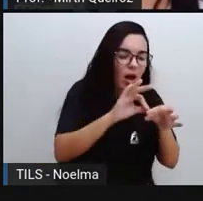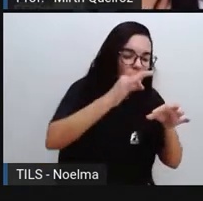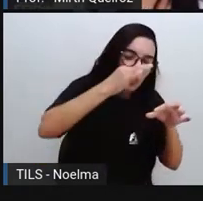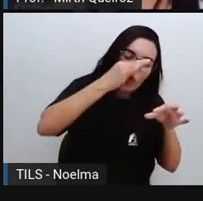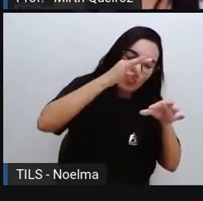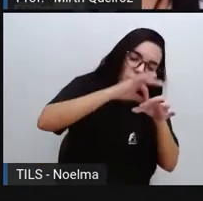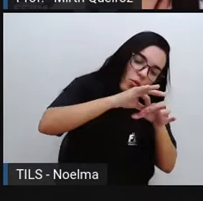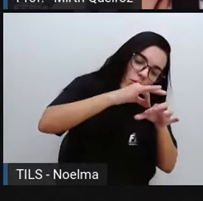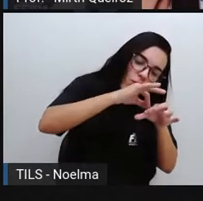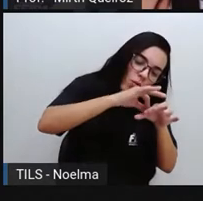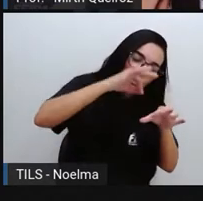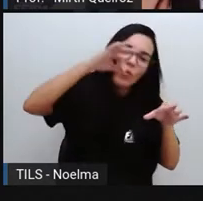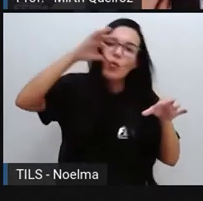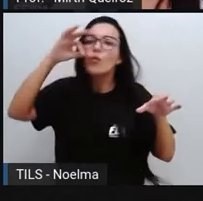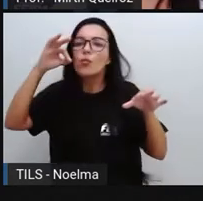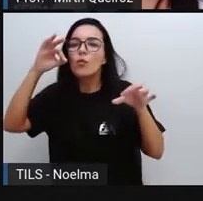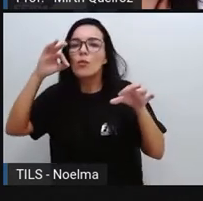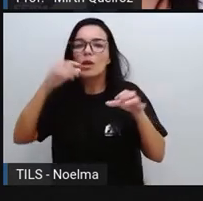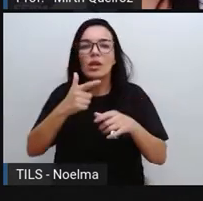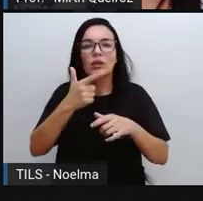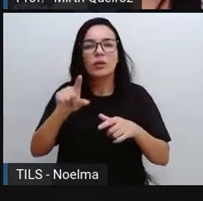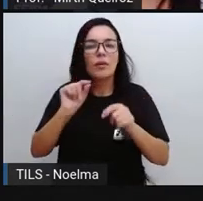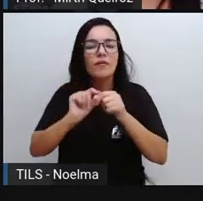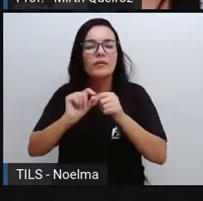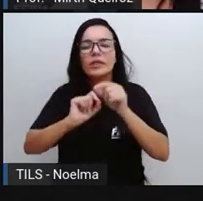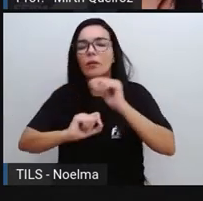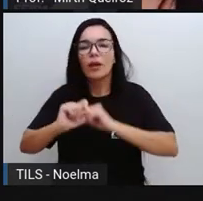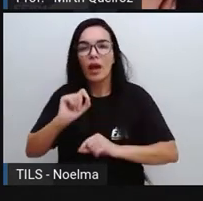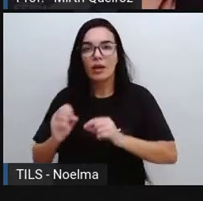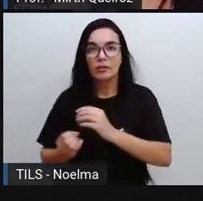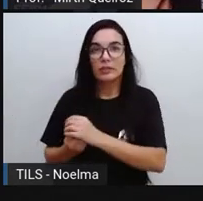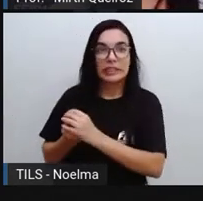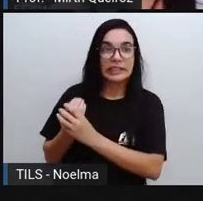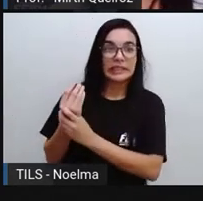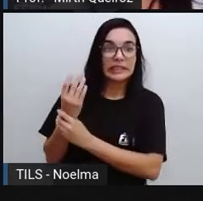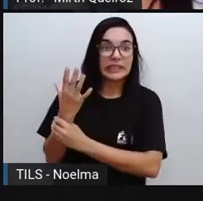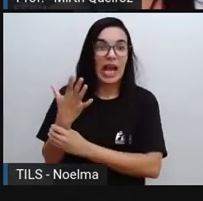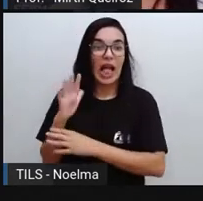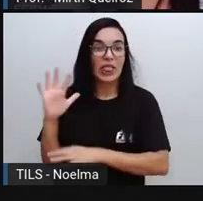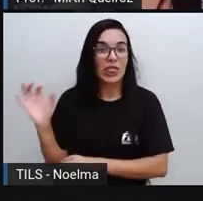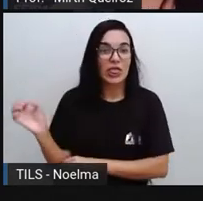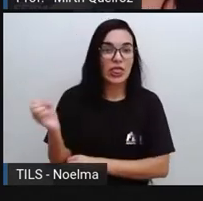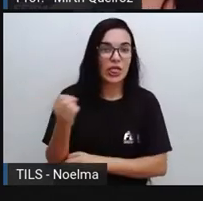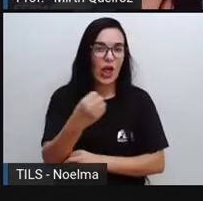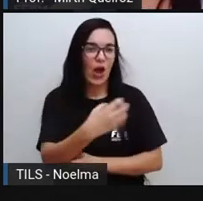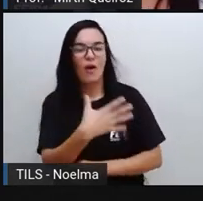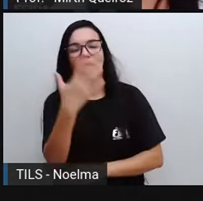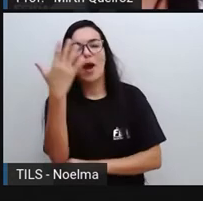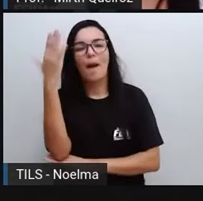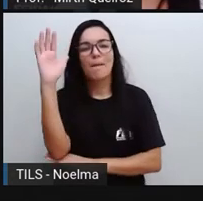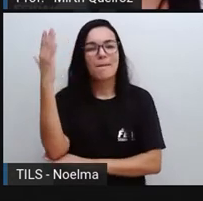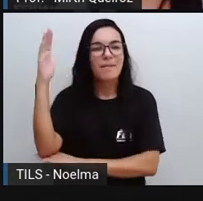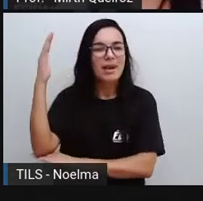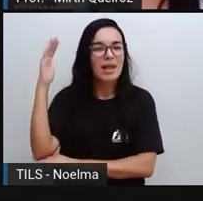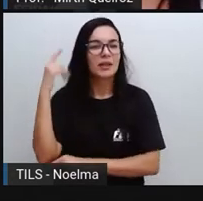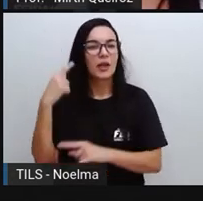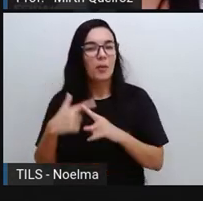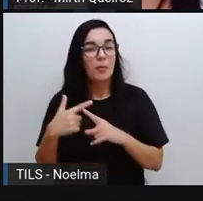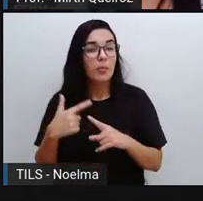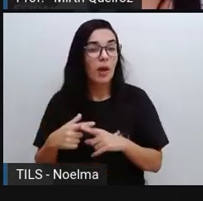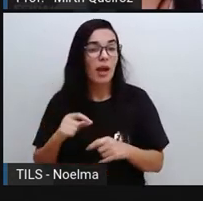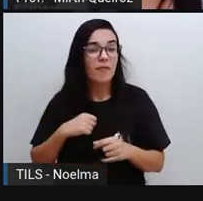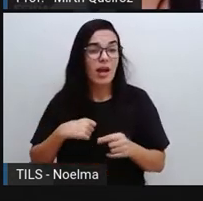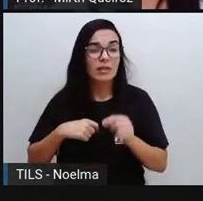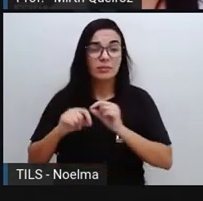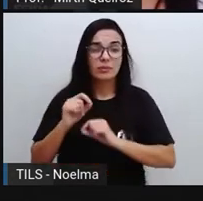a produção de uma nova planta, o cruzamento dessas